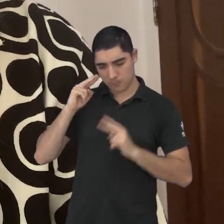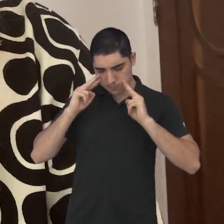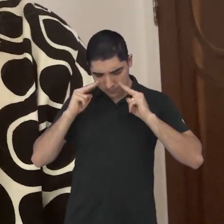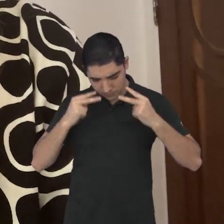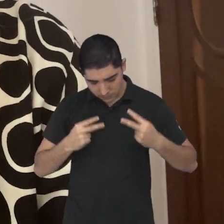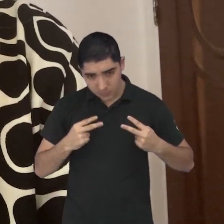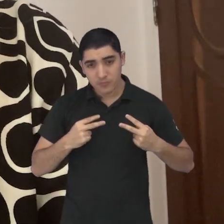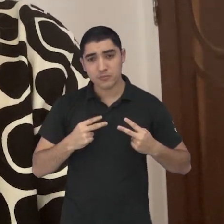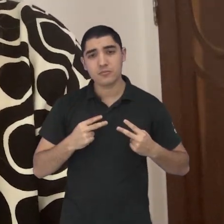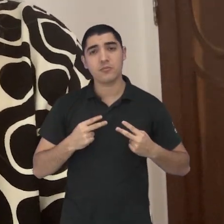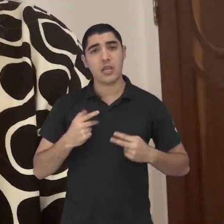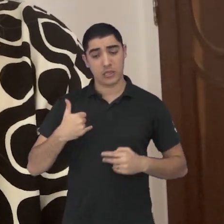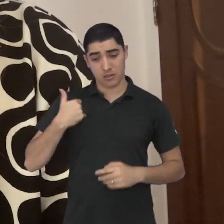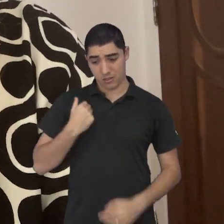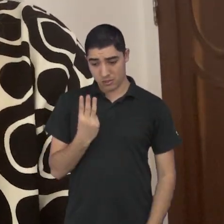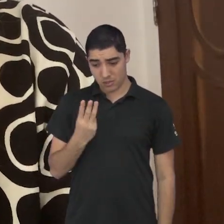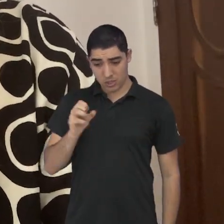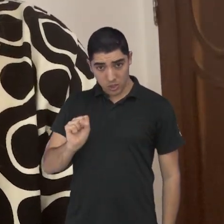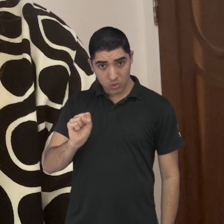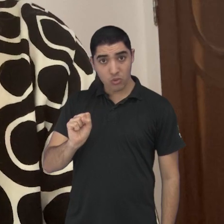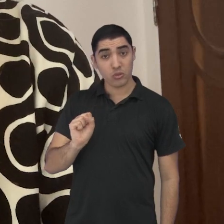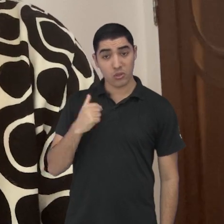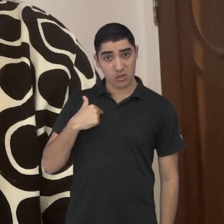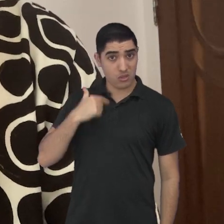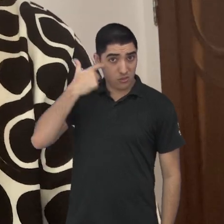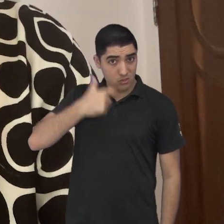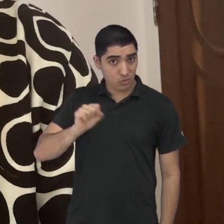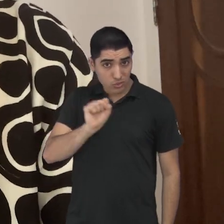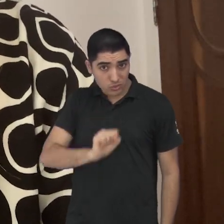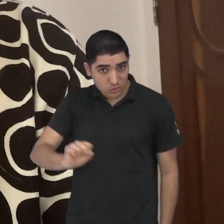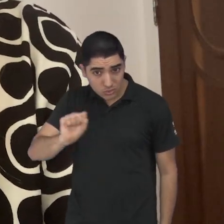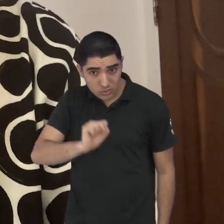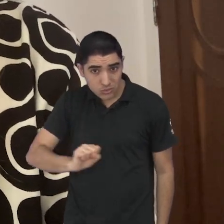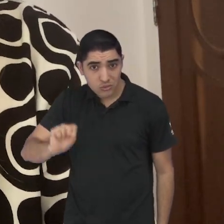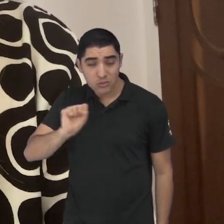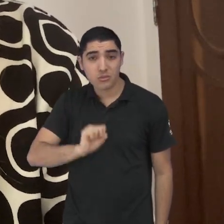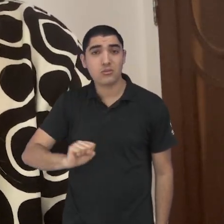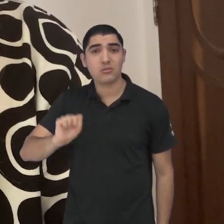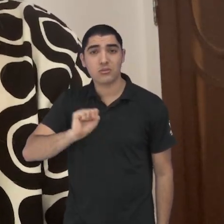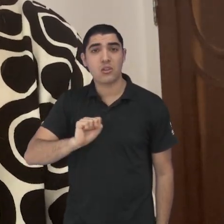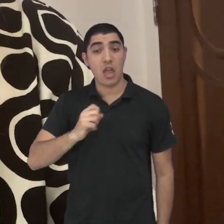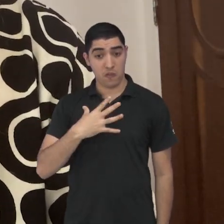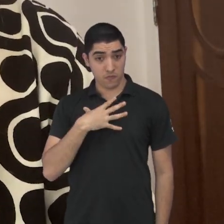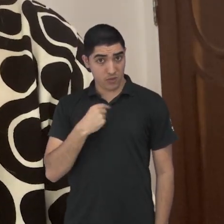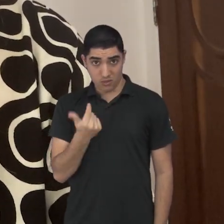é principalmente quando eu me olho mulher aos 38 anos, solteira,